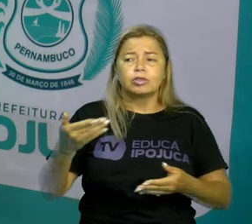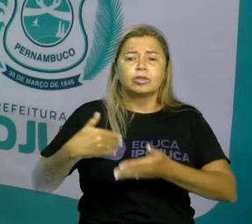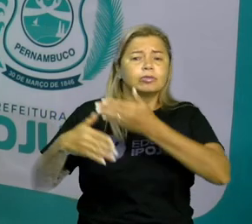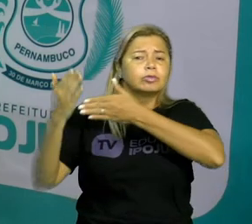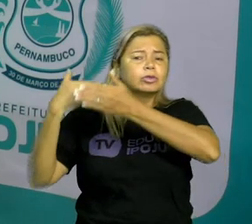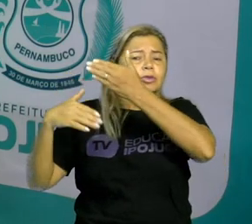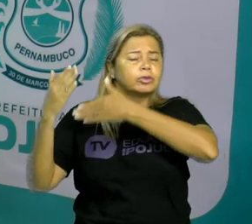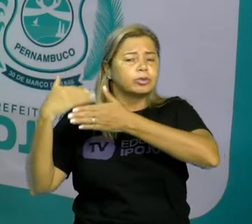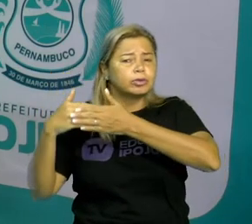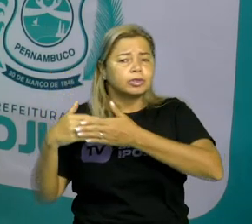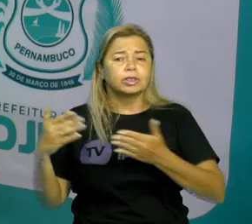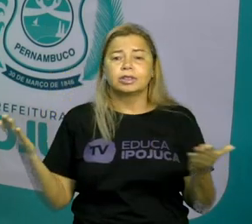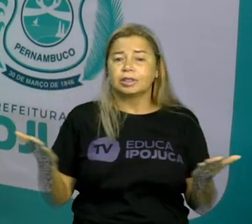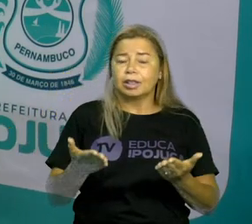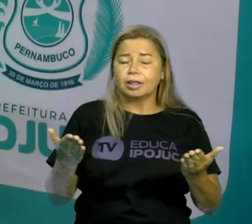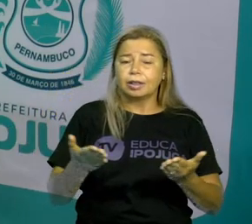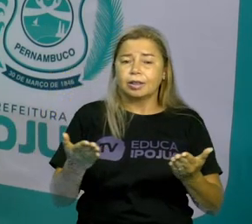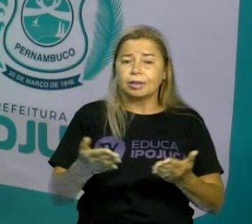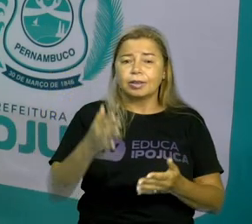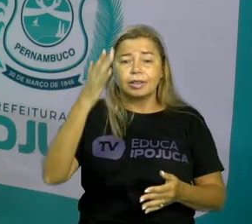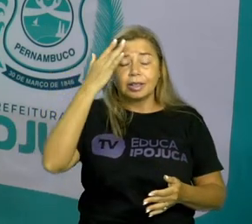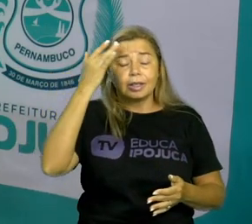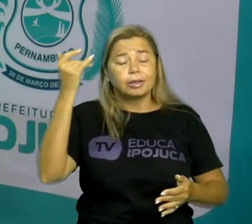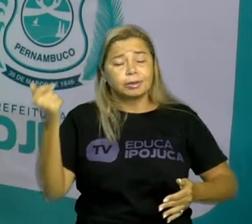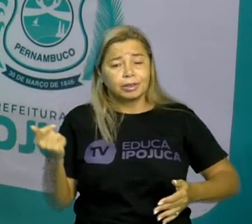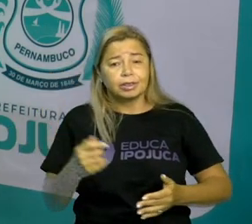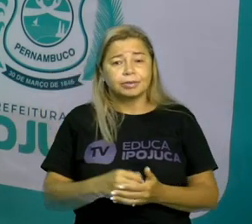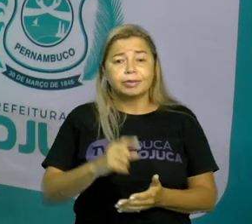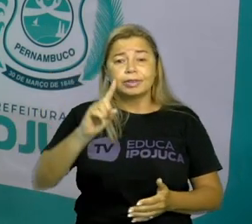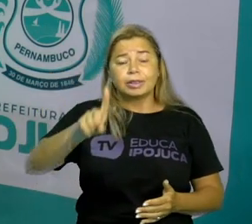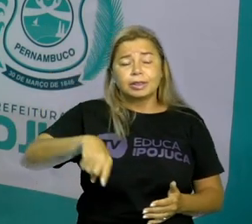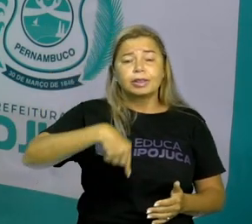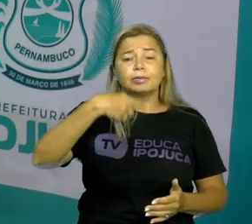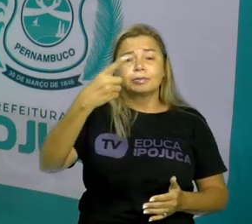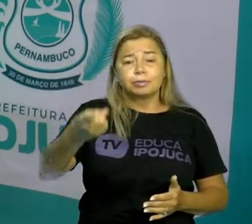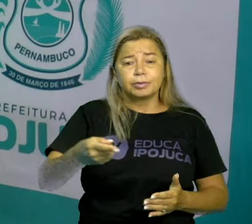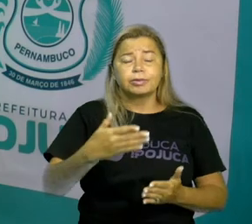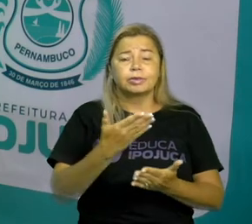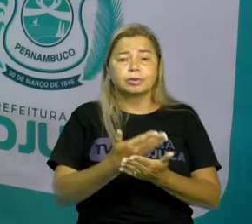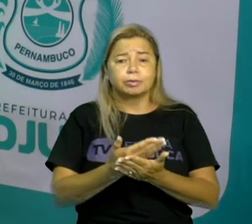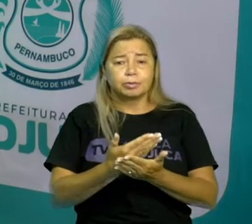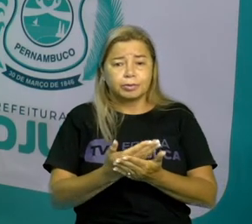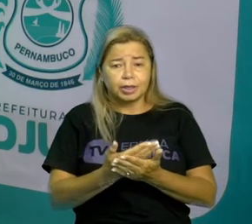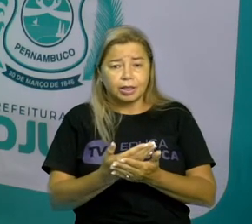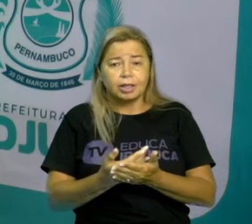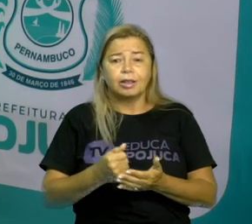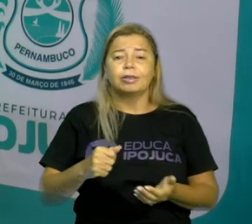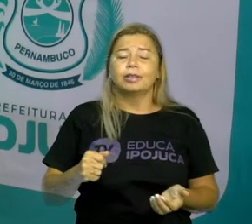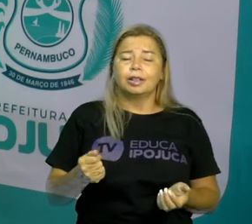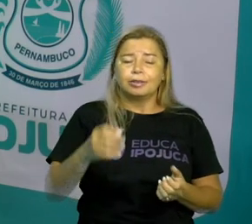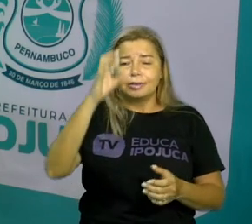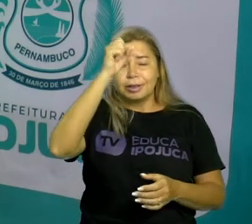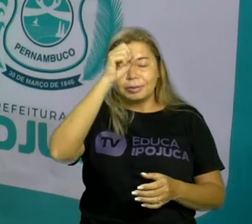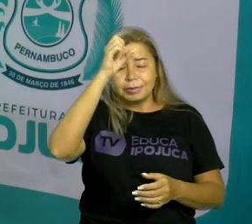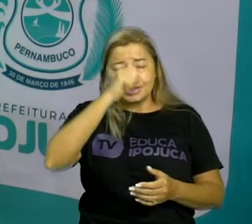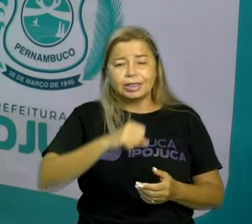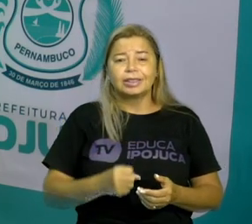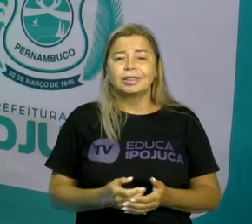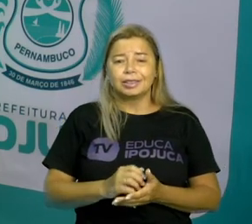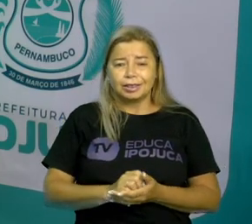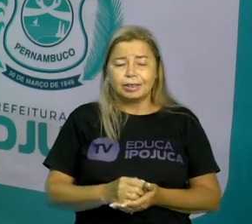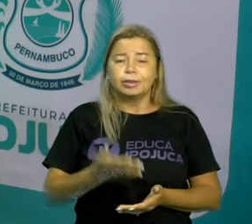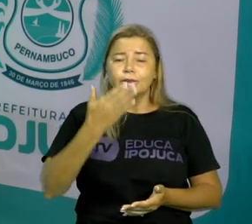presente, passado e futuro Tá certo? Que na próxima aula a gente vai estudar Coisas bem mais interessantes Um beijo grande da